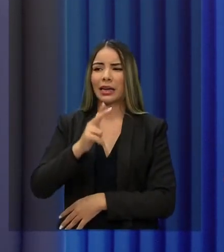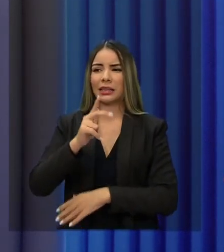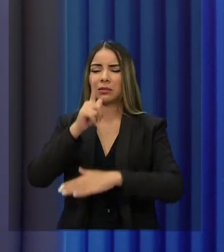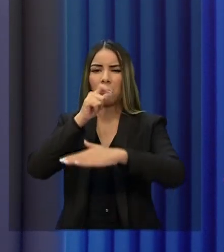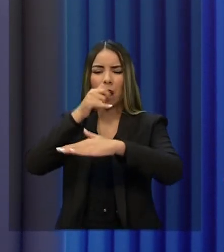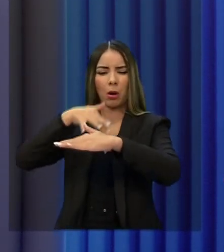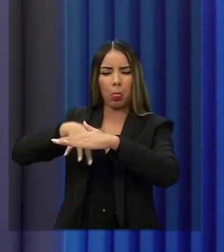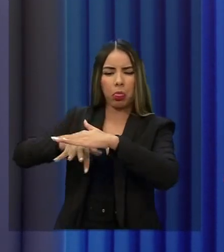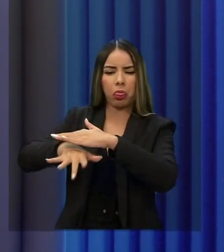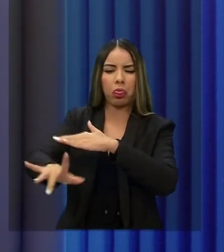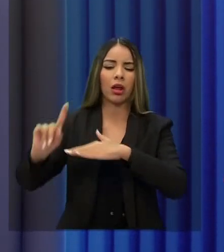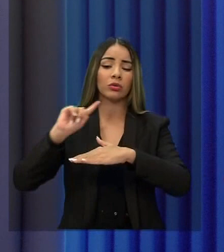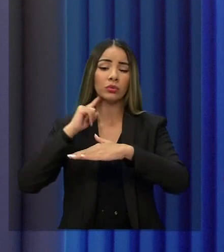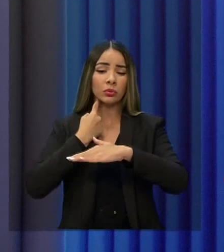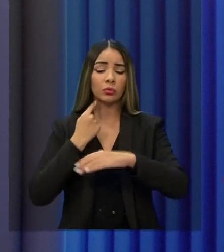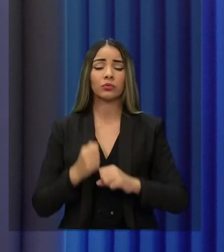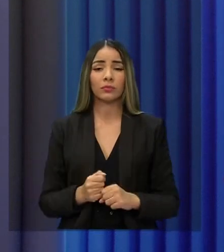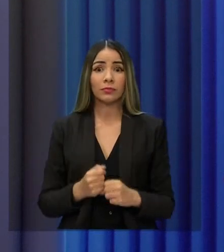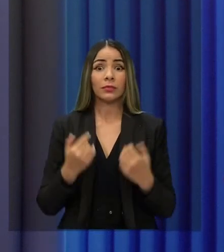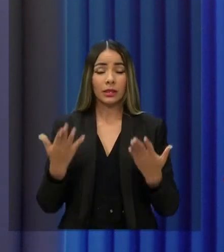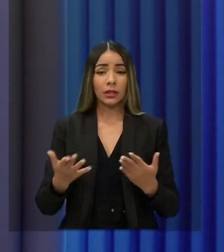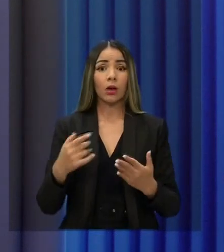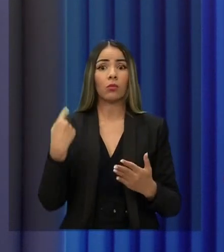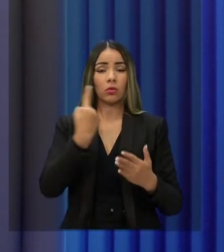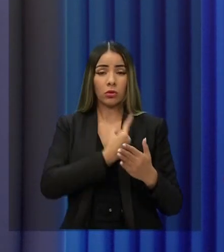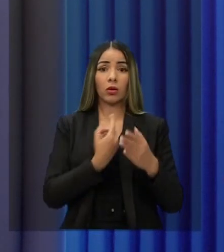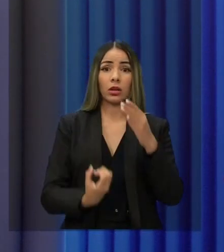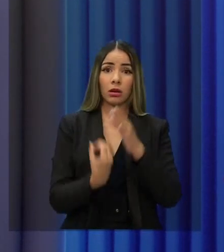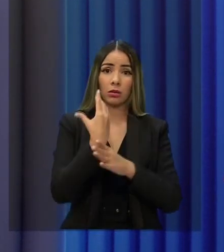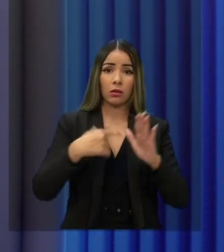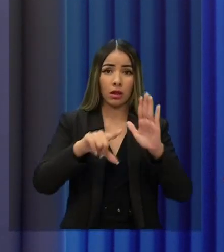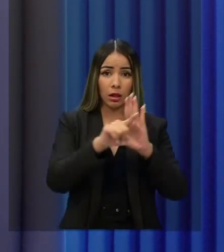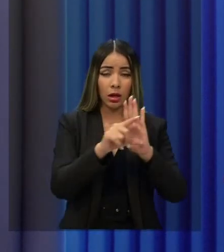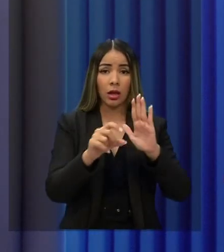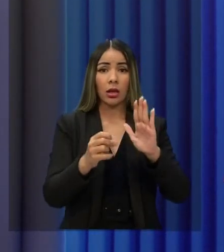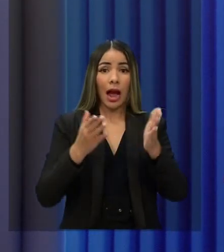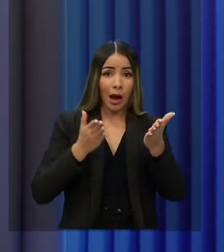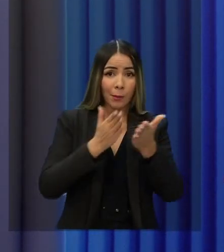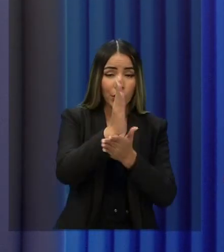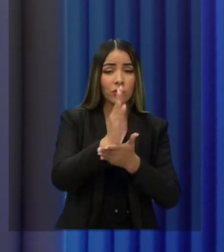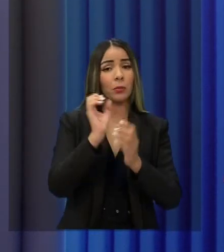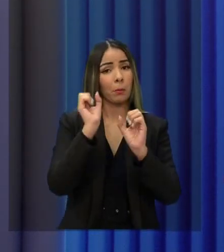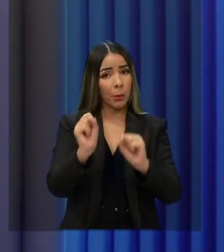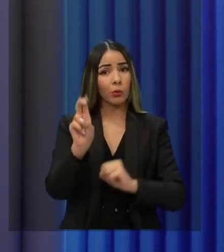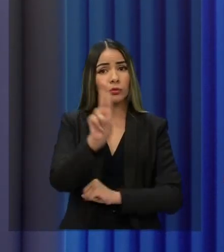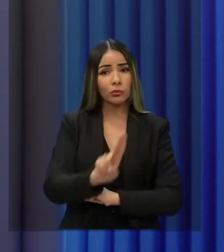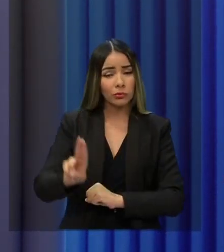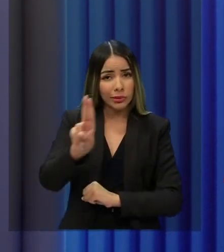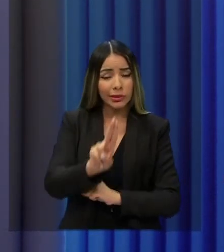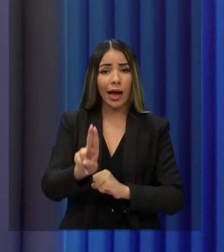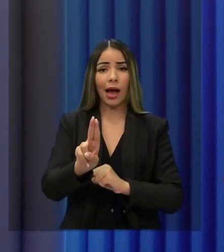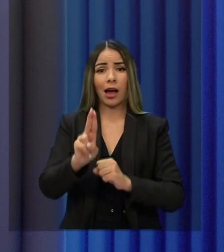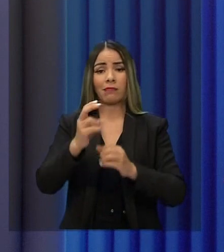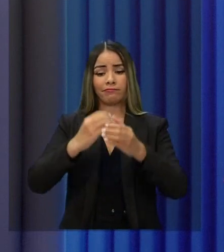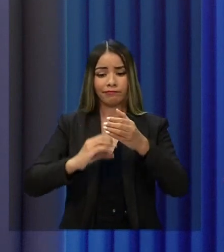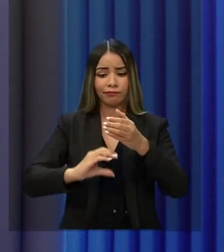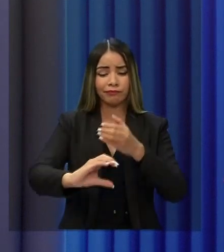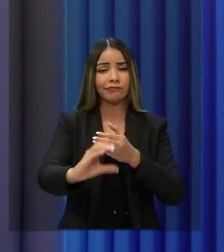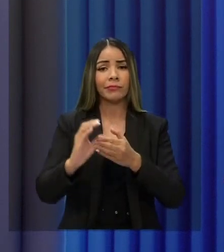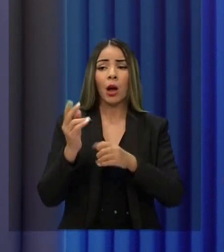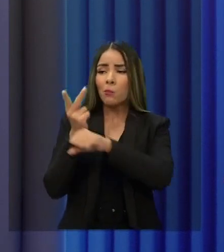de saúde pública. O marco regulatório do saneamento que foi aprovado pode ser utilizado sim como ferramenta para buscar investimentos,